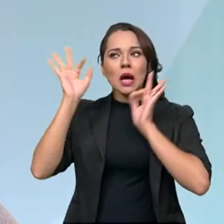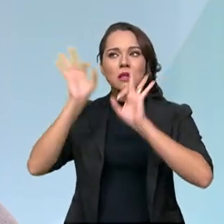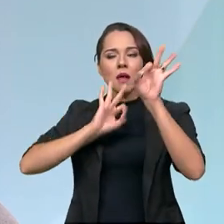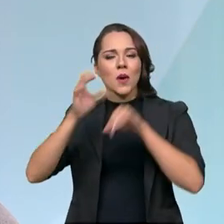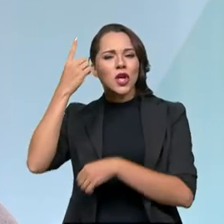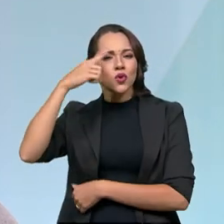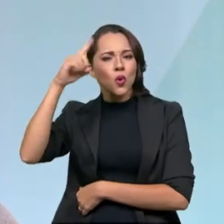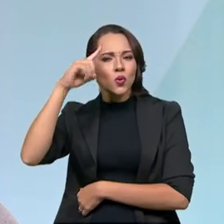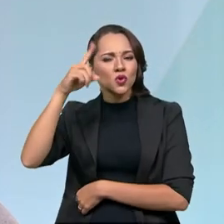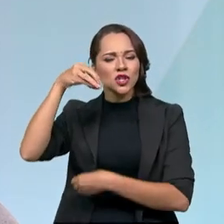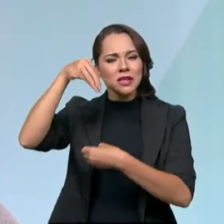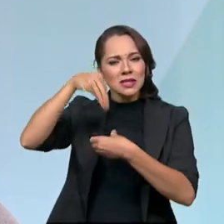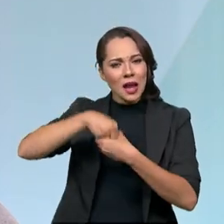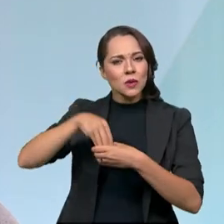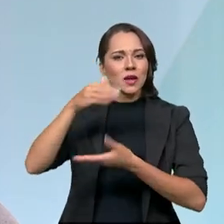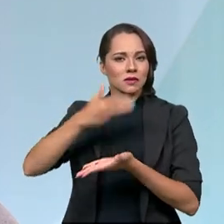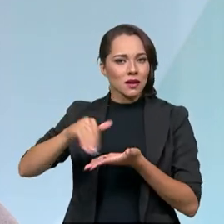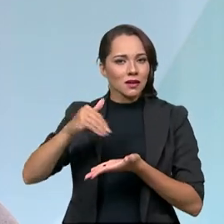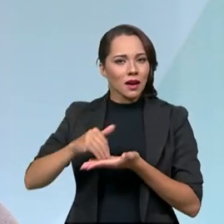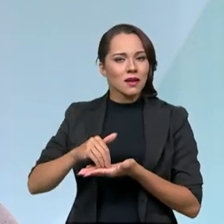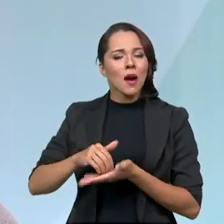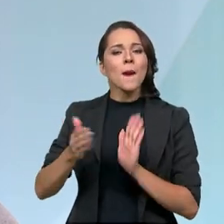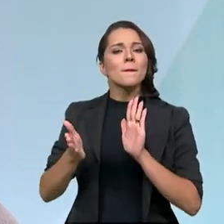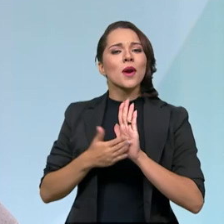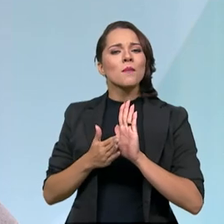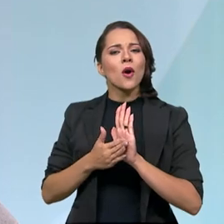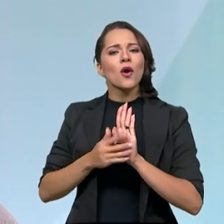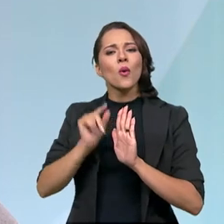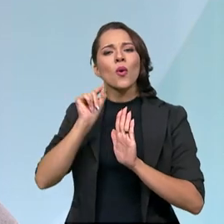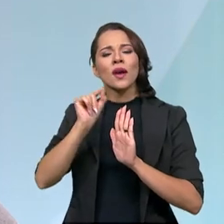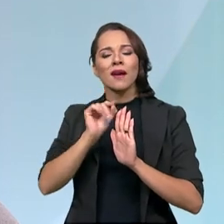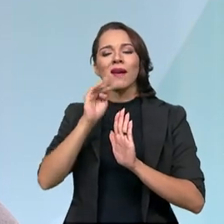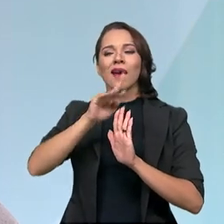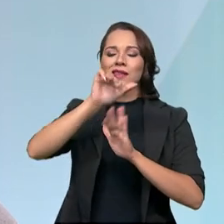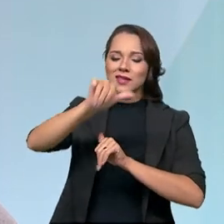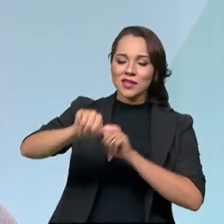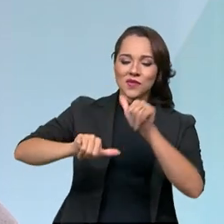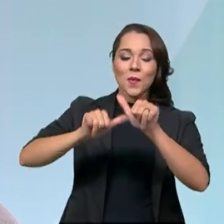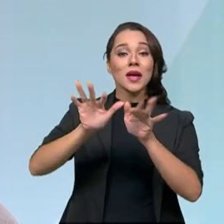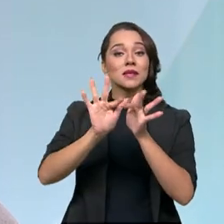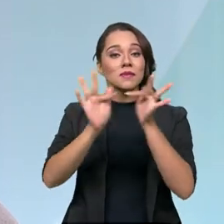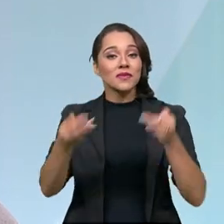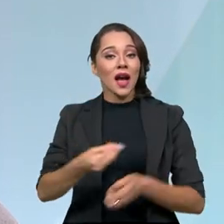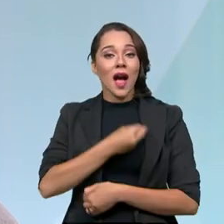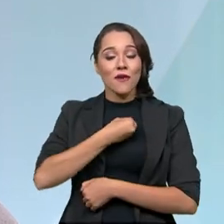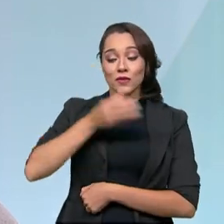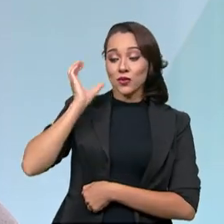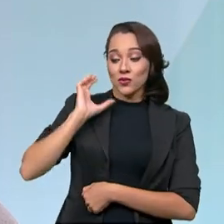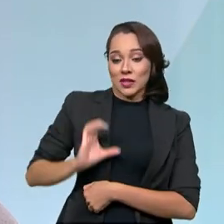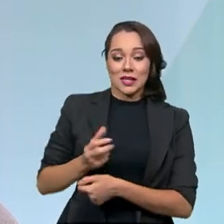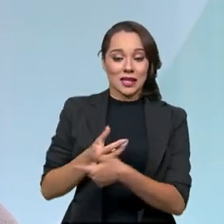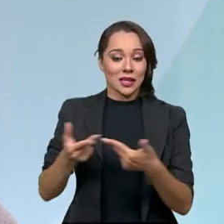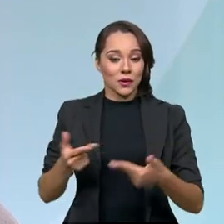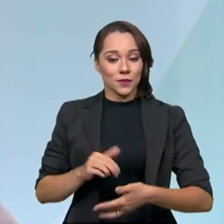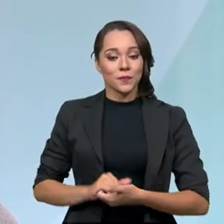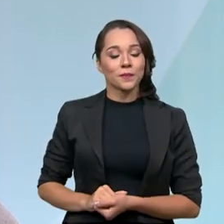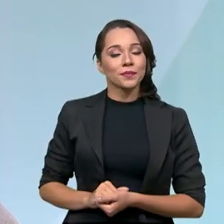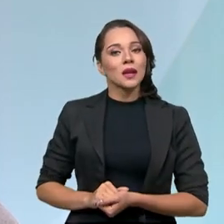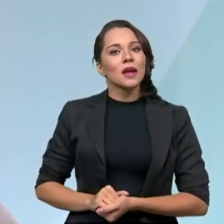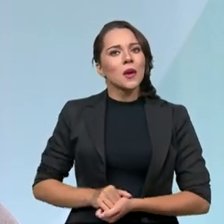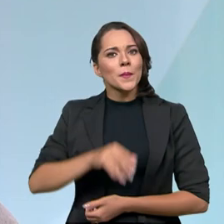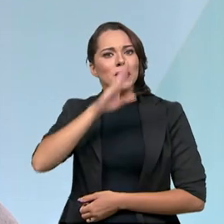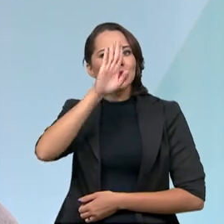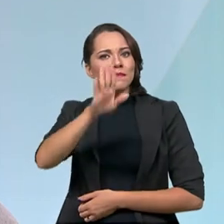diariamente lá dentro da Secretaria têm o propósito de transformar e de simplificar a vida desse cidadão. E o grande